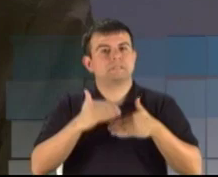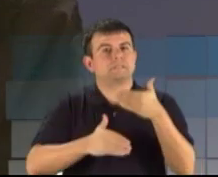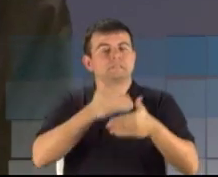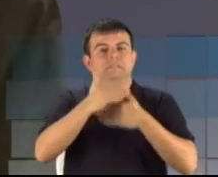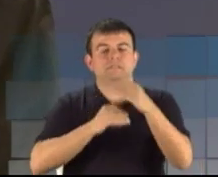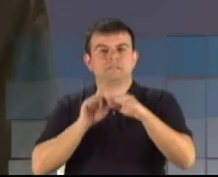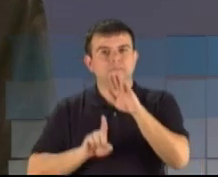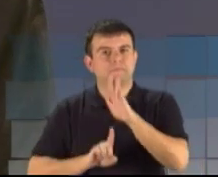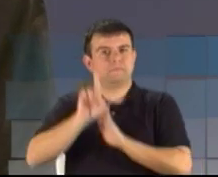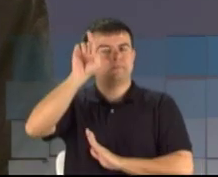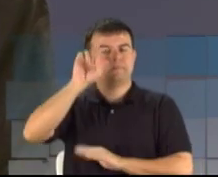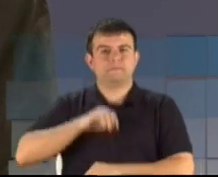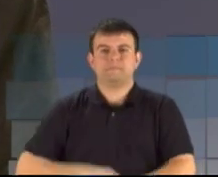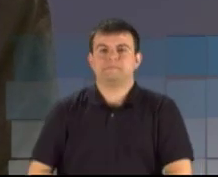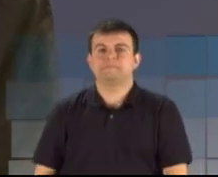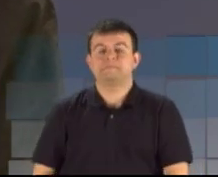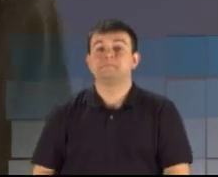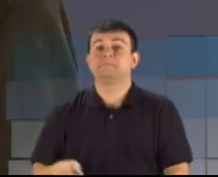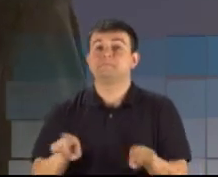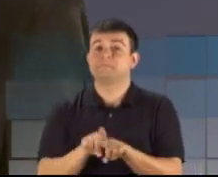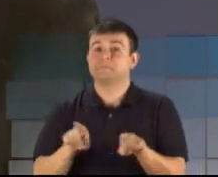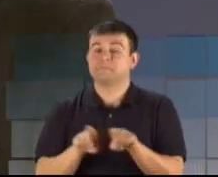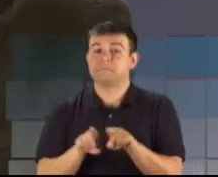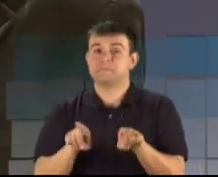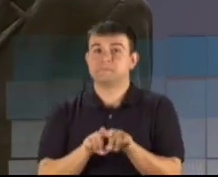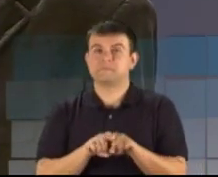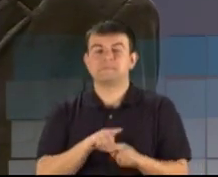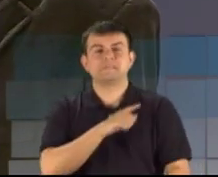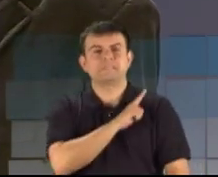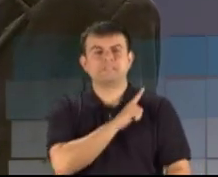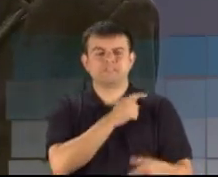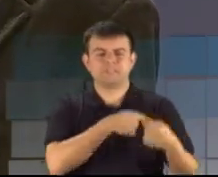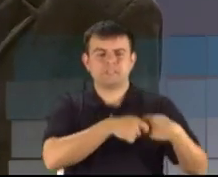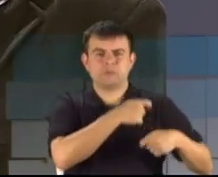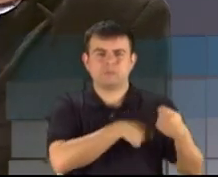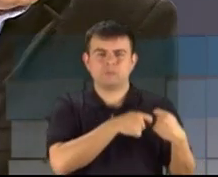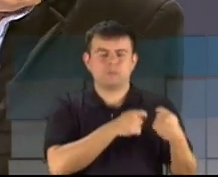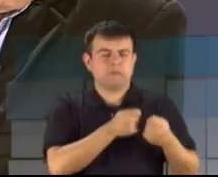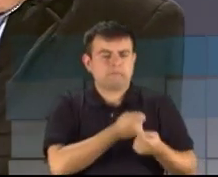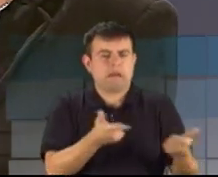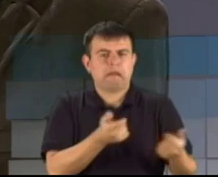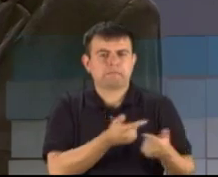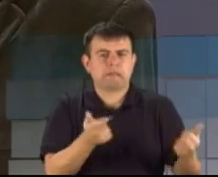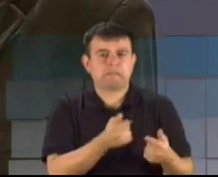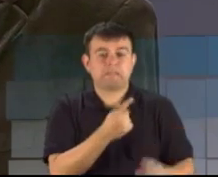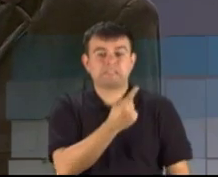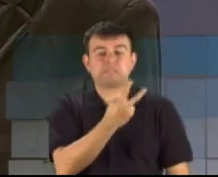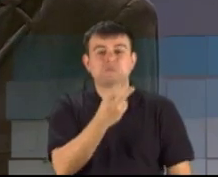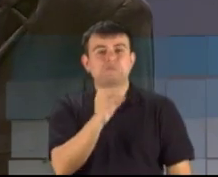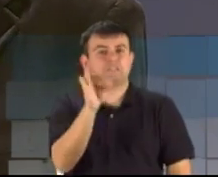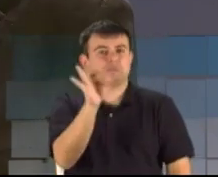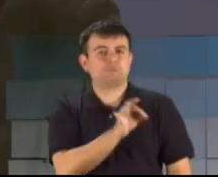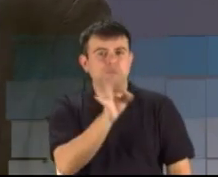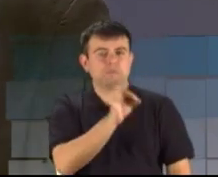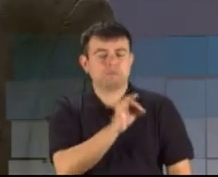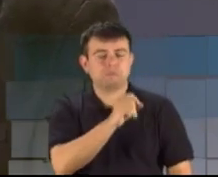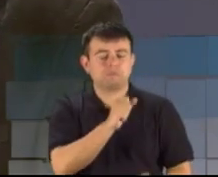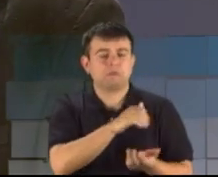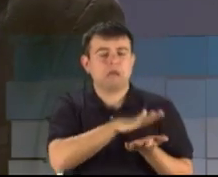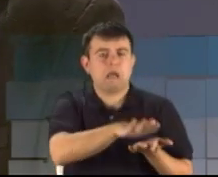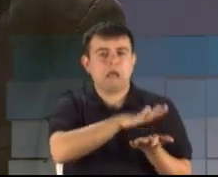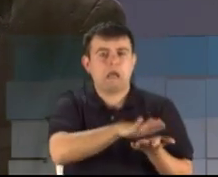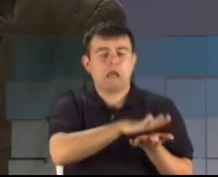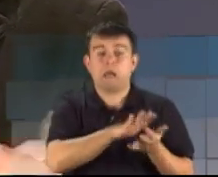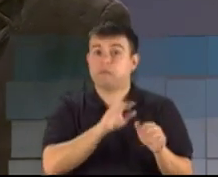gestão, a calamidade, tem gasto mais de 120%. Nós precisamos olhar regiões por